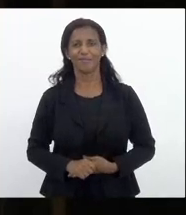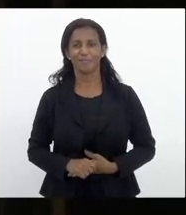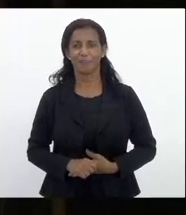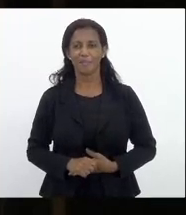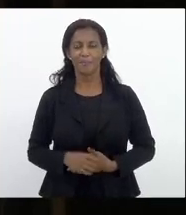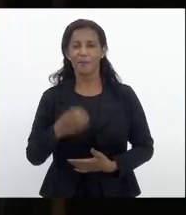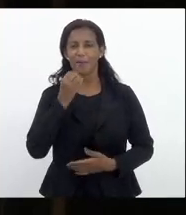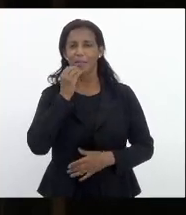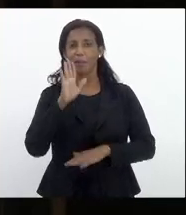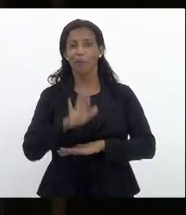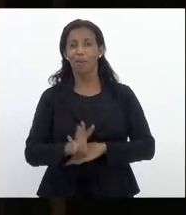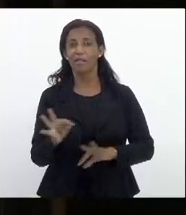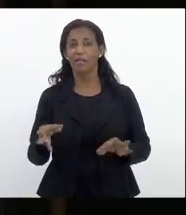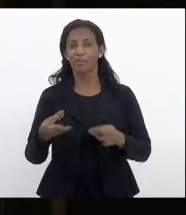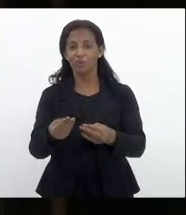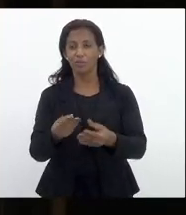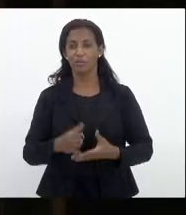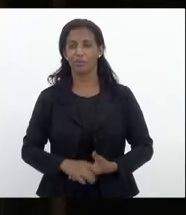boa tarde a todos